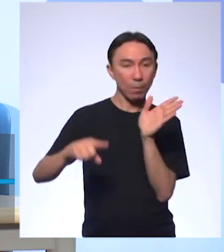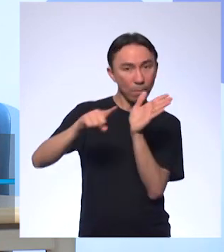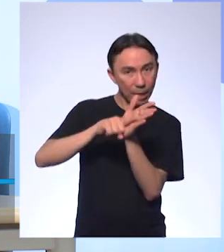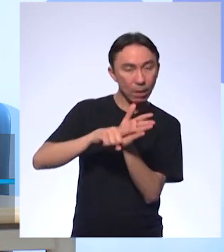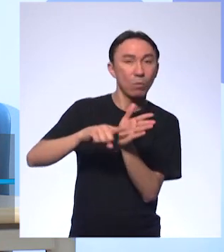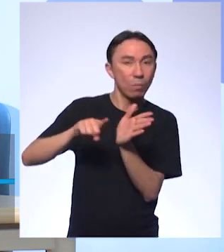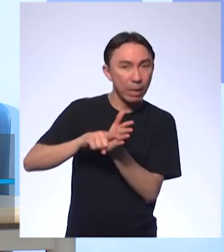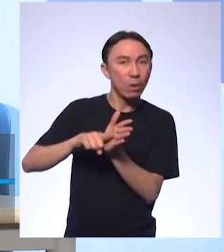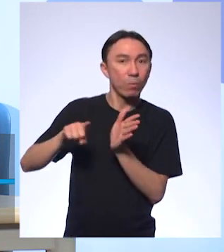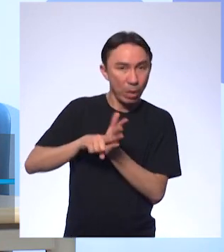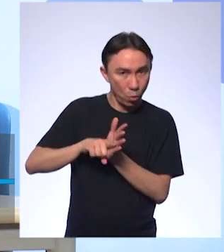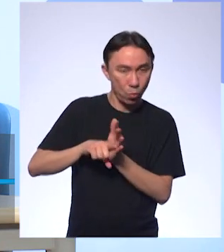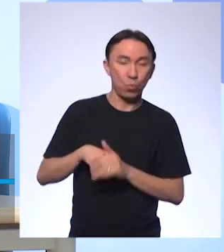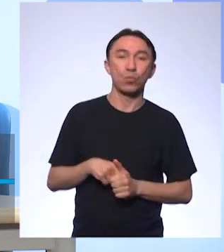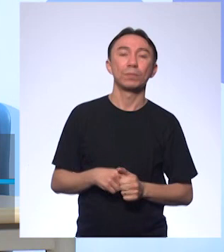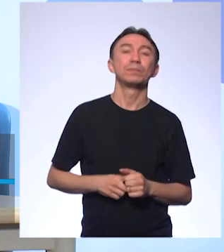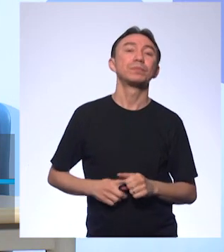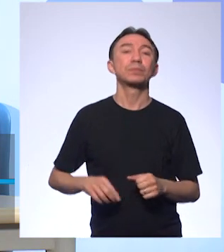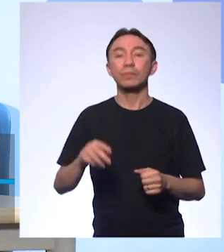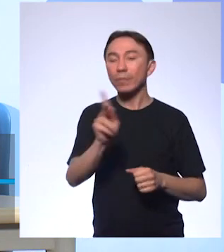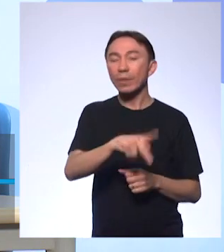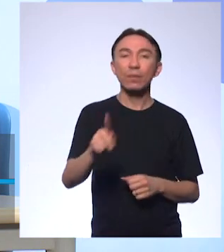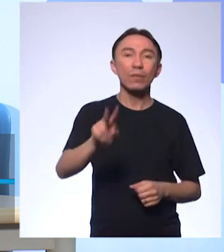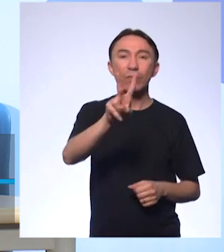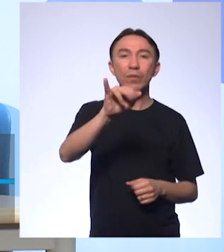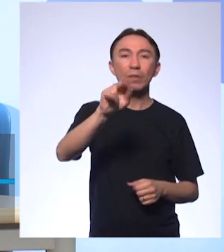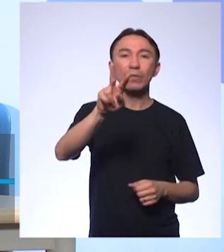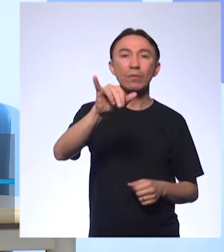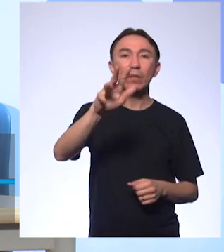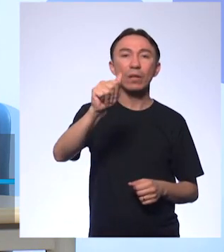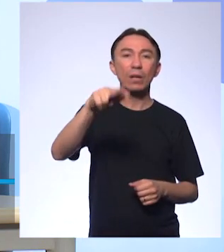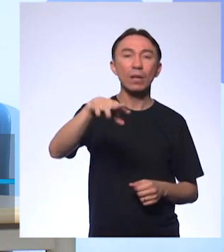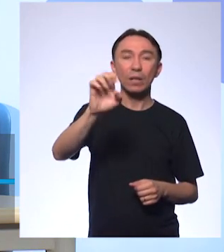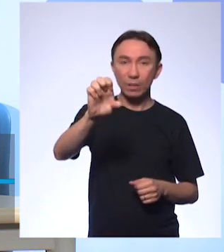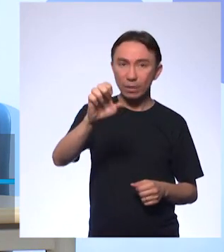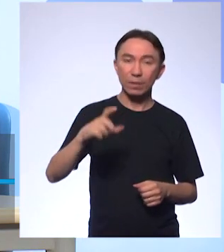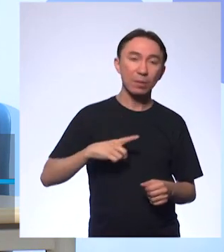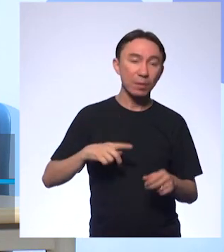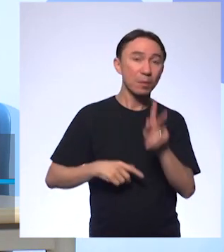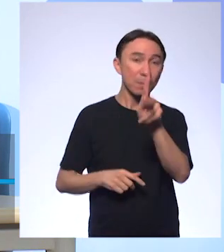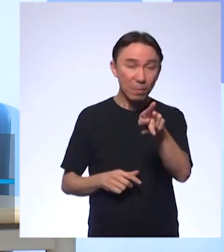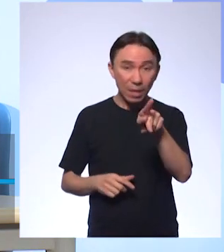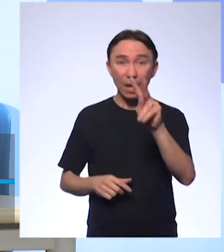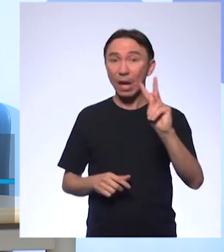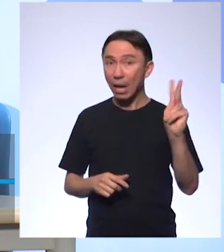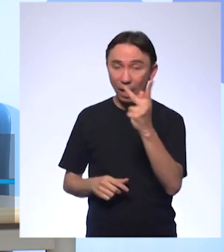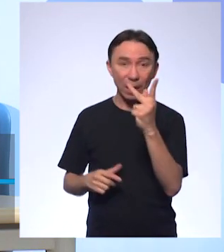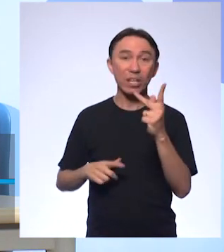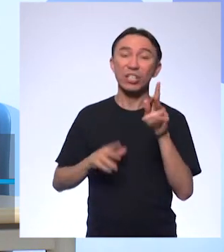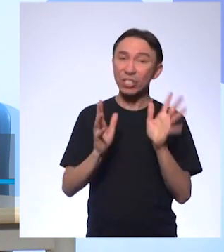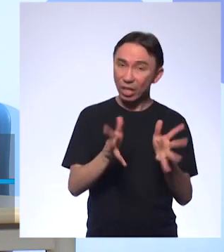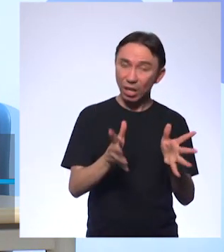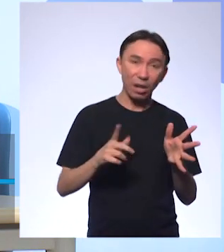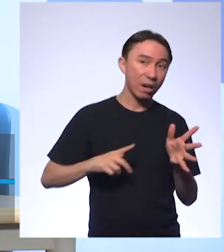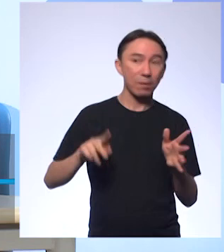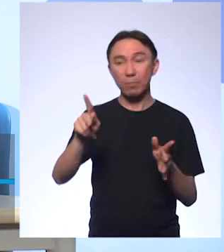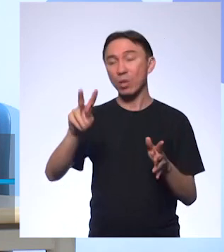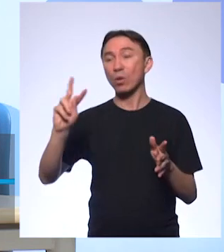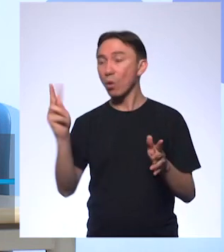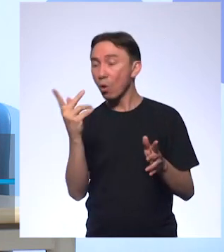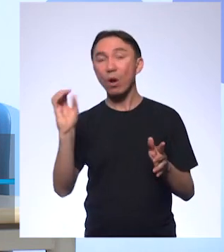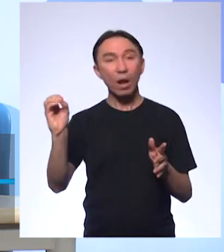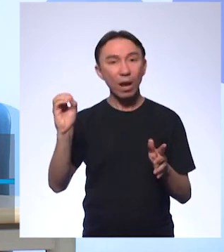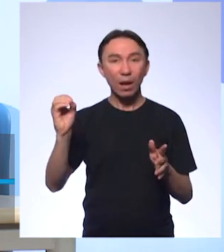Tá? Tá? Professora Viviane. pH, o expoente já detecta o valor exato. E o pOH, quando tem o 14